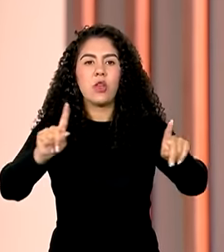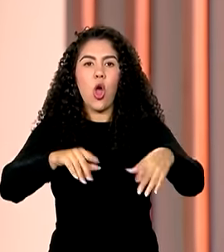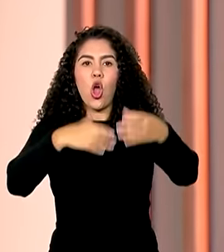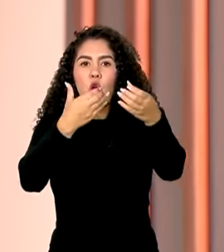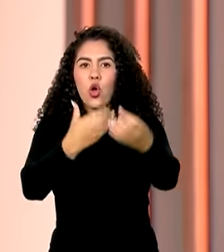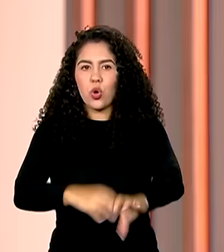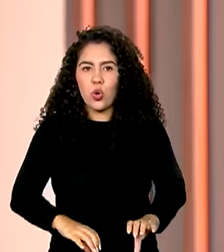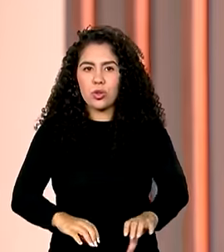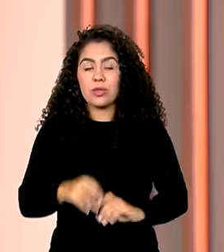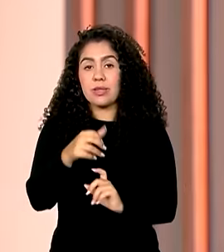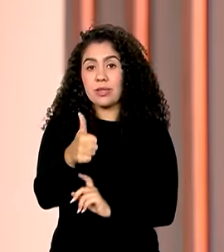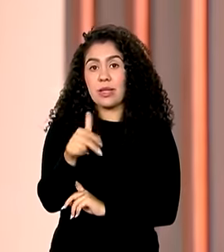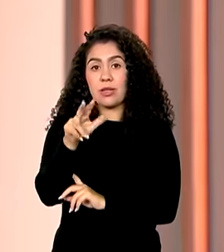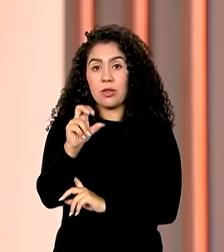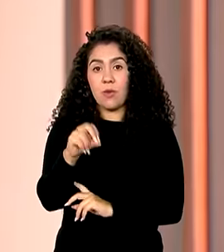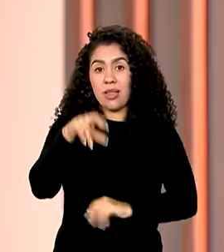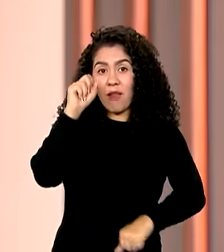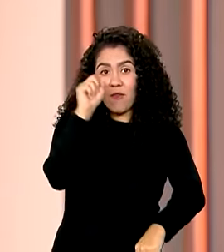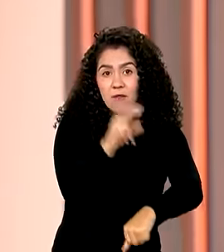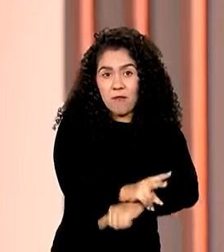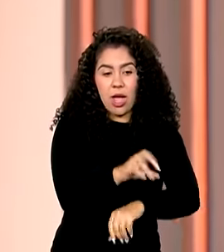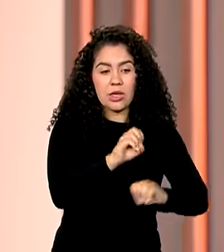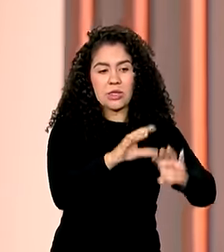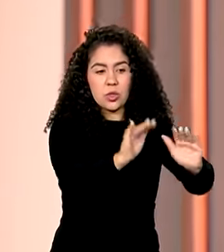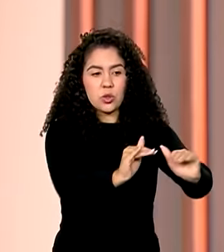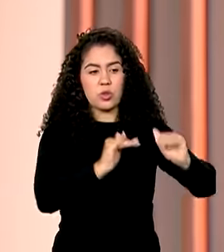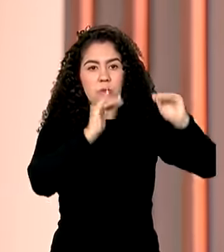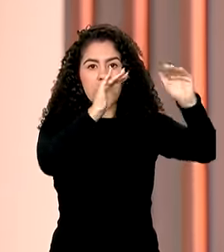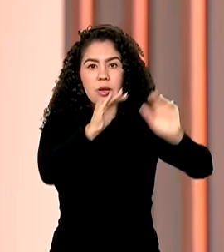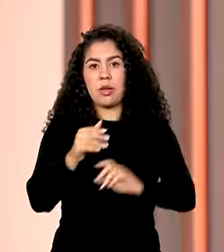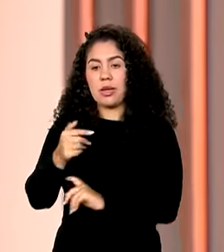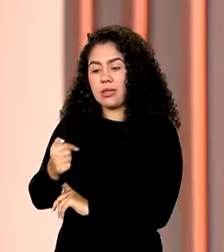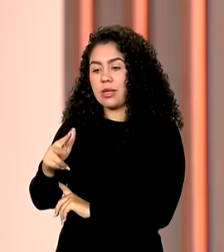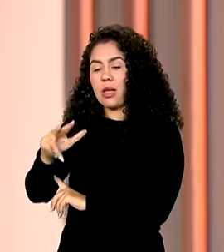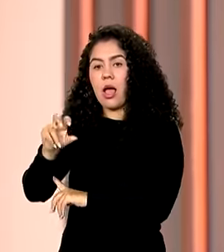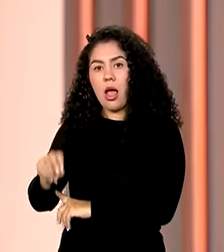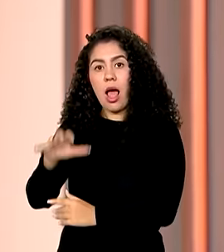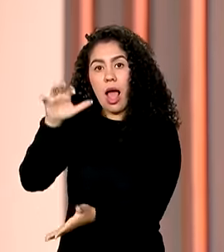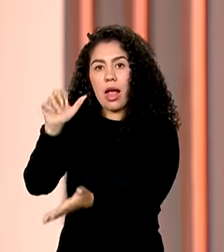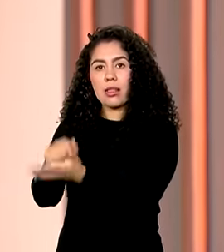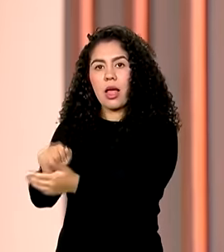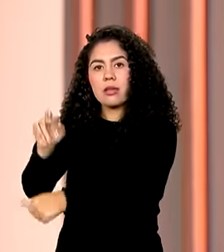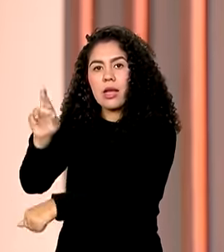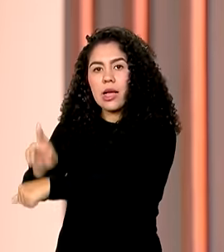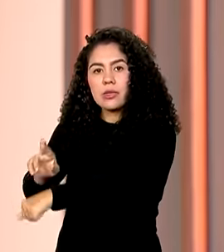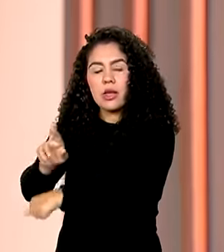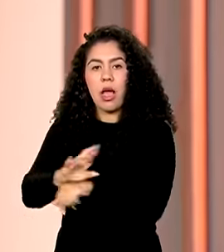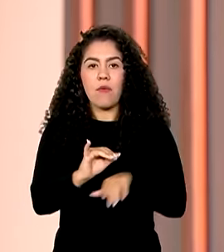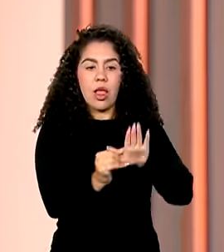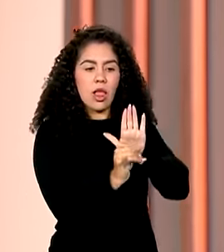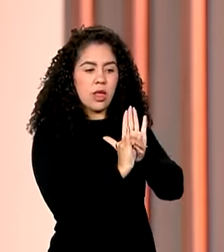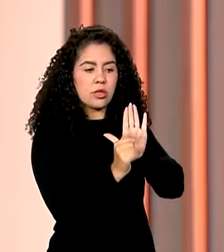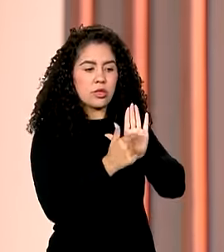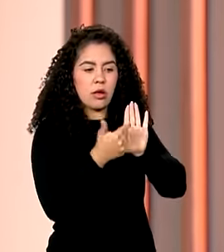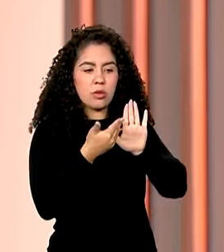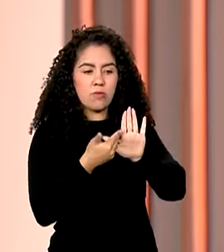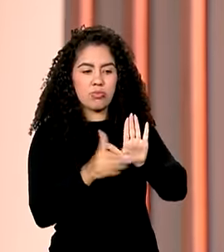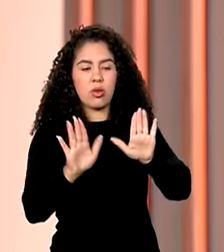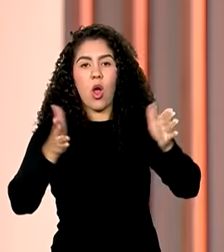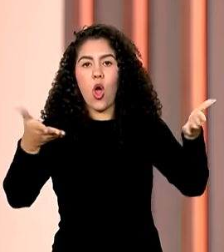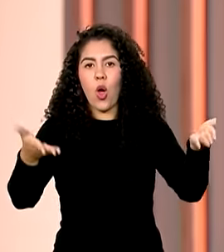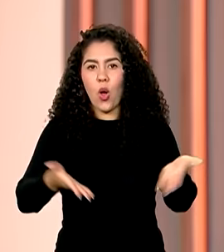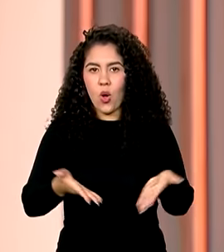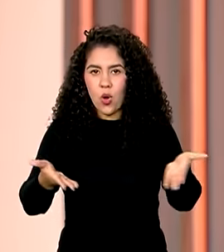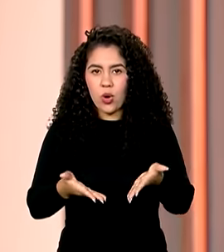nível superior e outras 750 para cadastro reserva. O edital foi publicado hoje e já